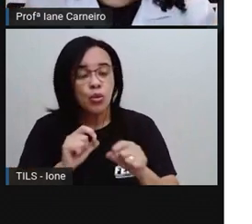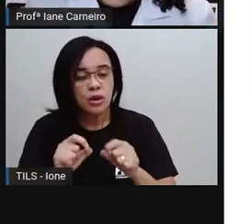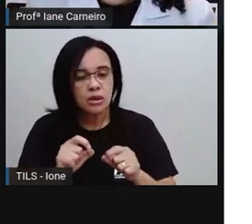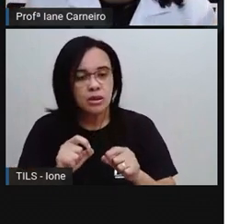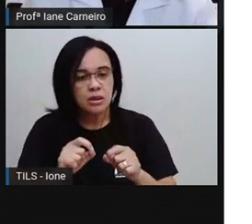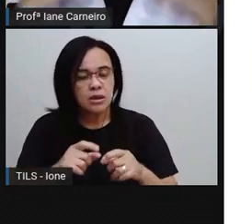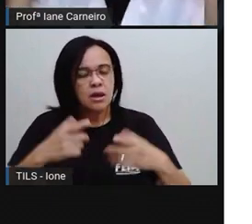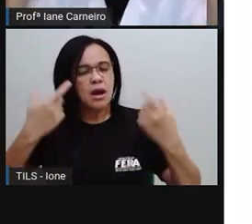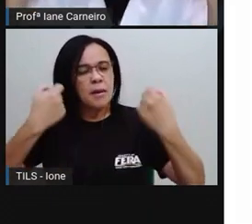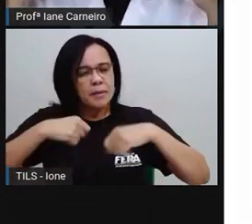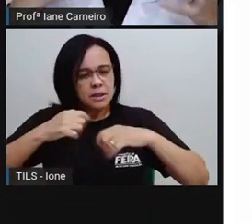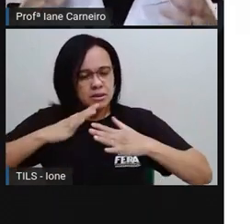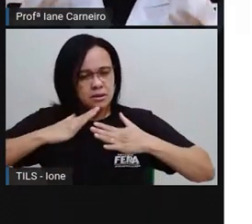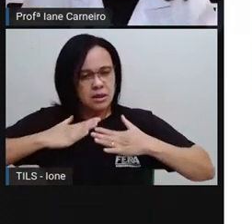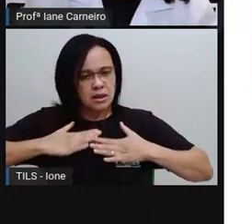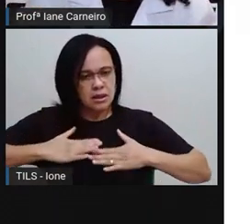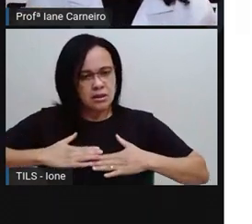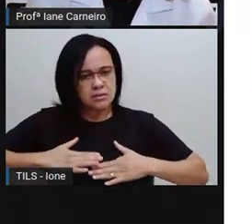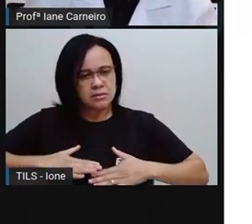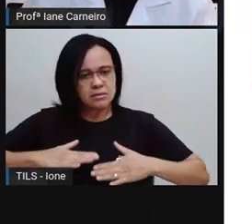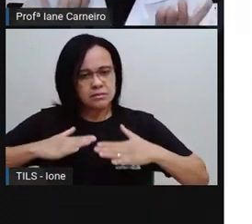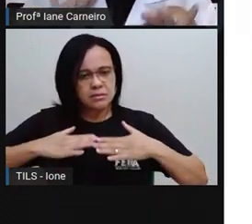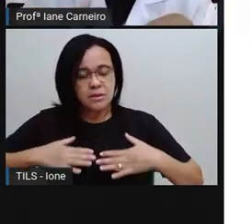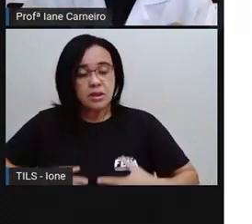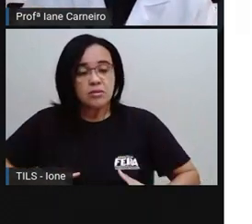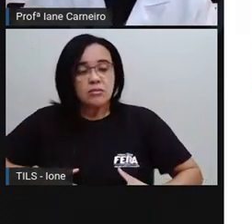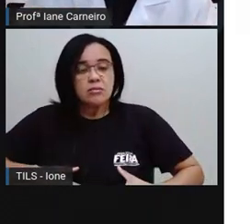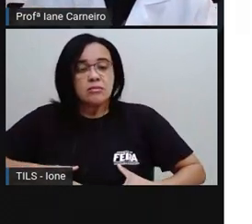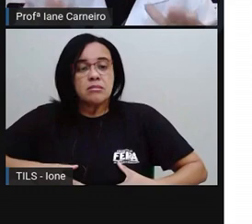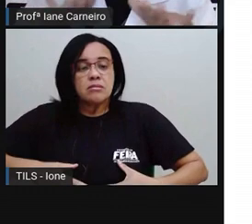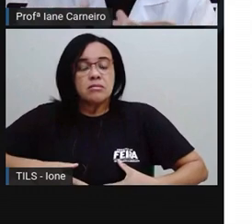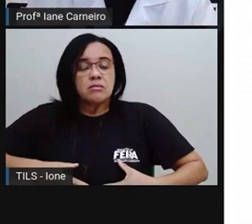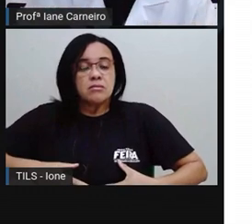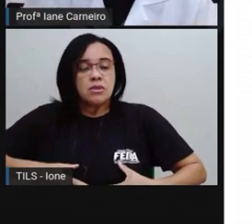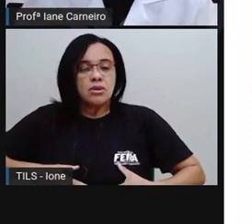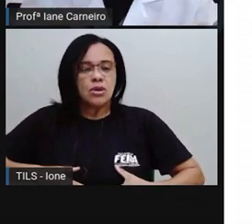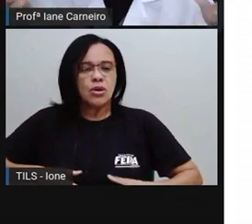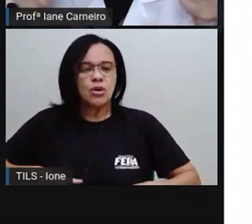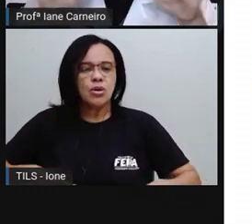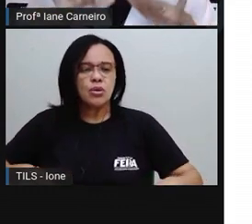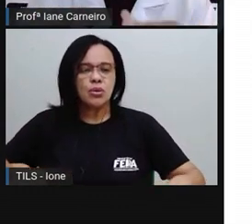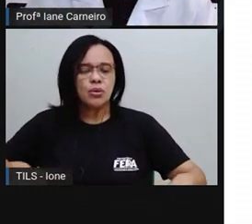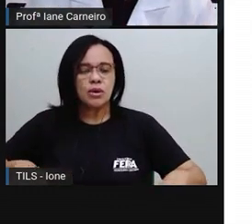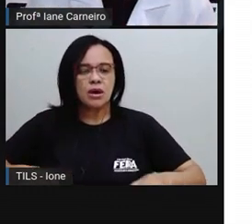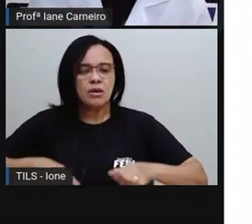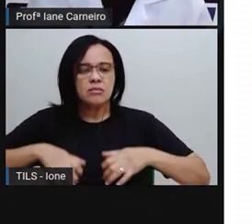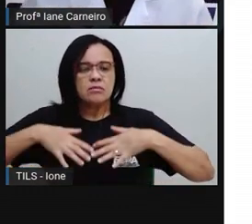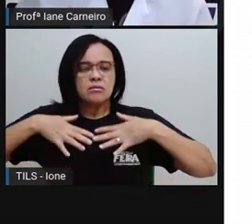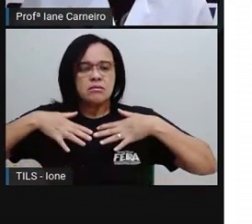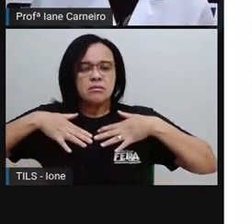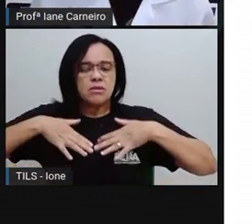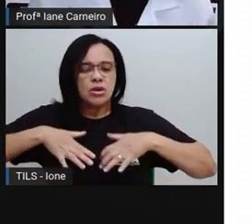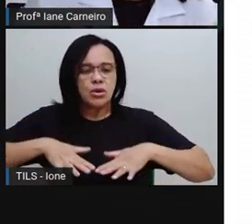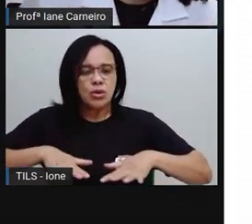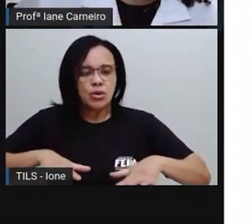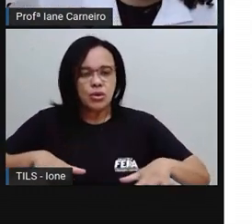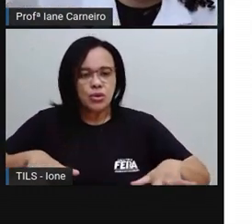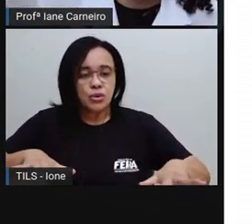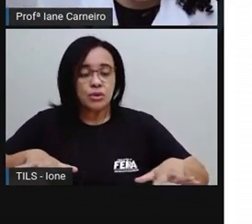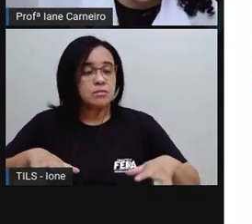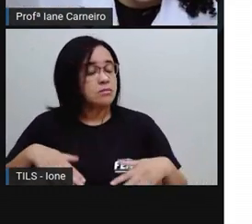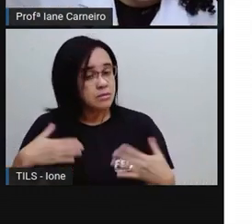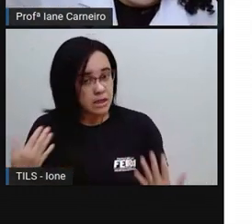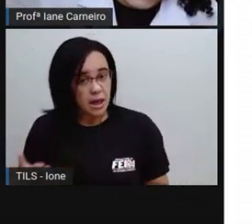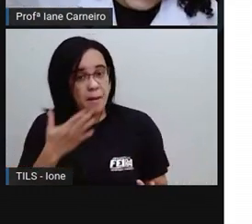respirar, se acalmar, pra, ó, a raiva ir aliviando, aliviando. Sabe quando a gente